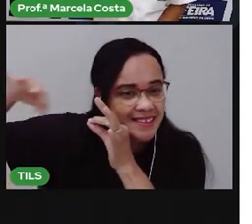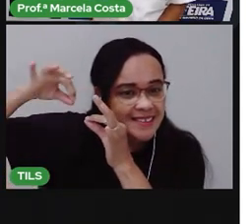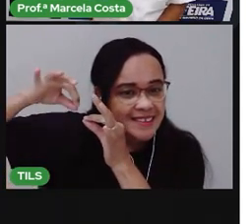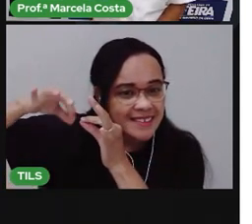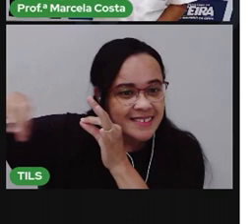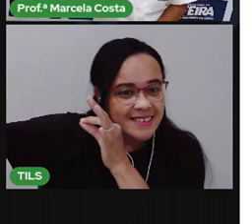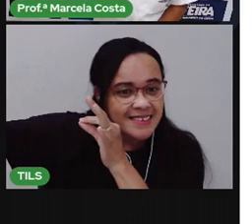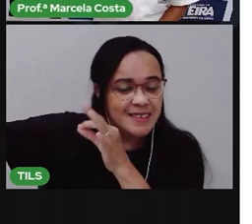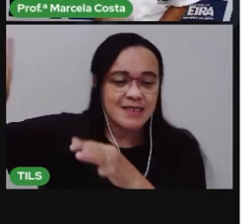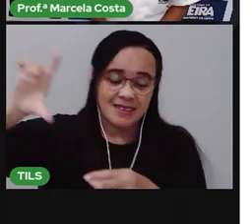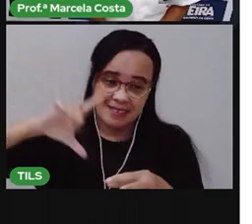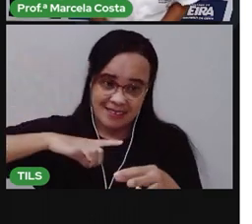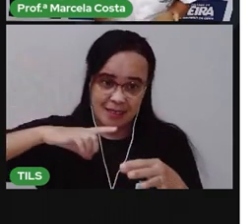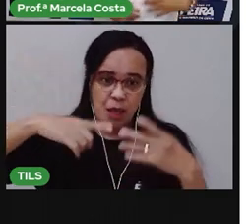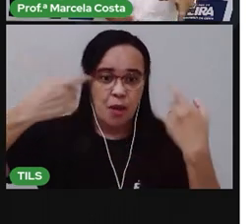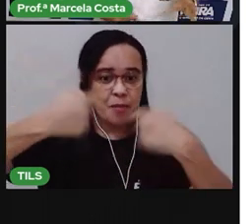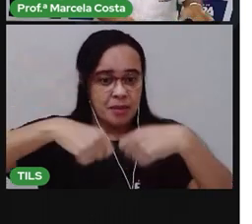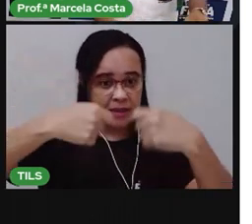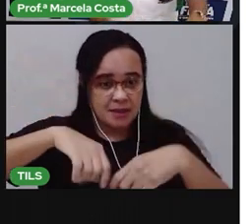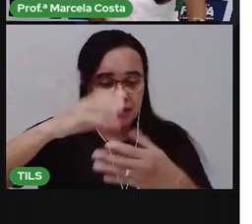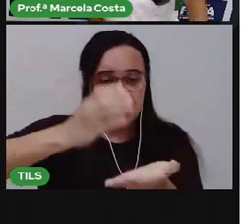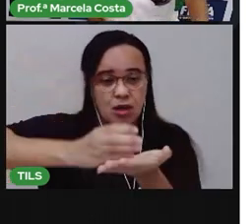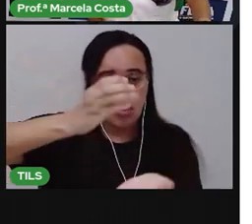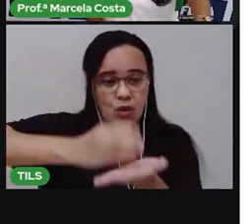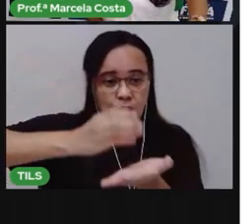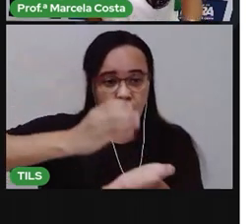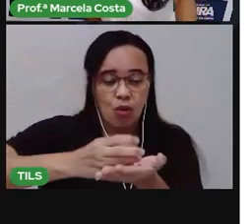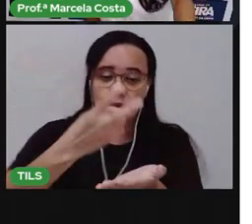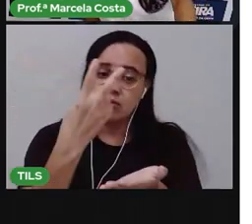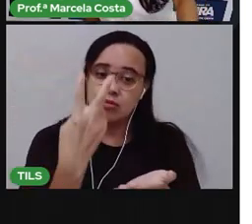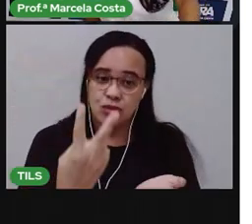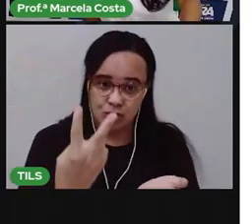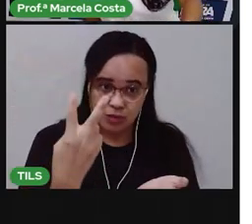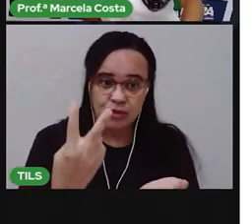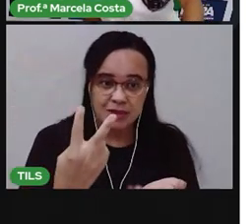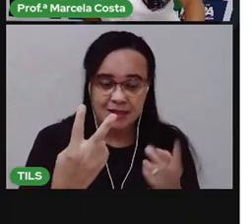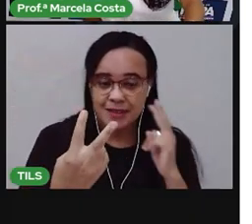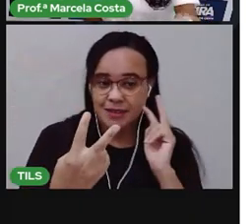de dois copos descartáveis, tá?